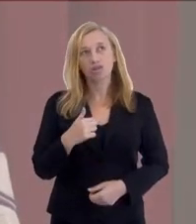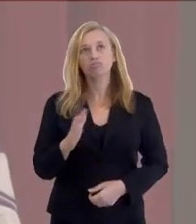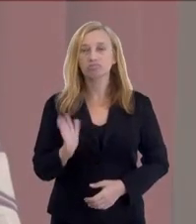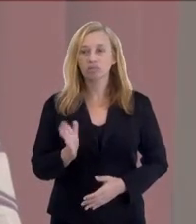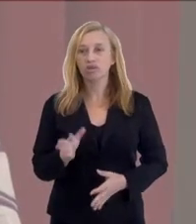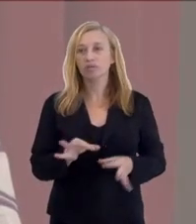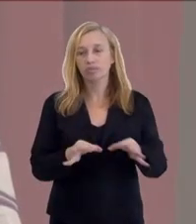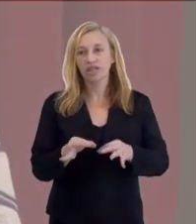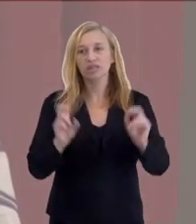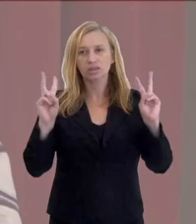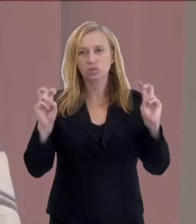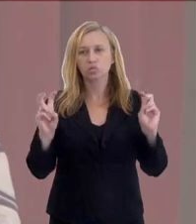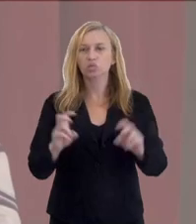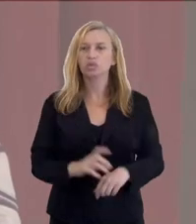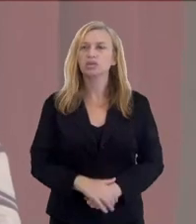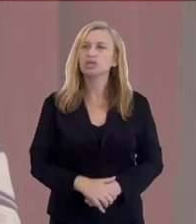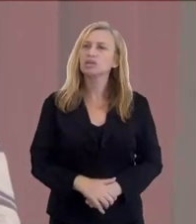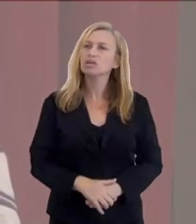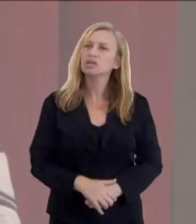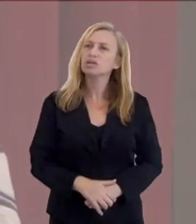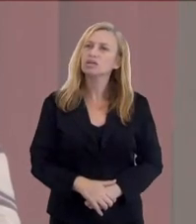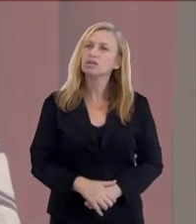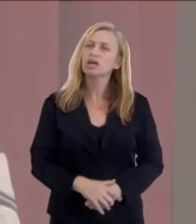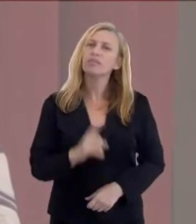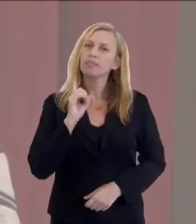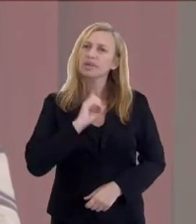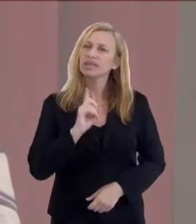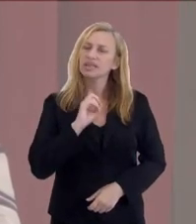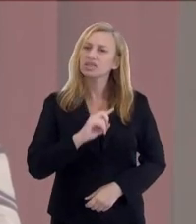Alexandre. Eu mesma fiz essa matéria.